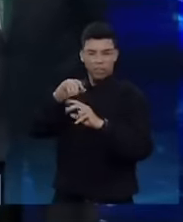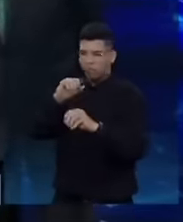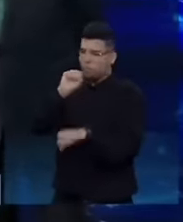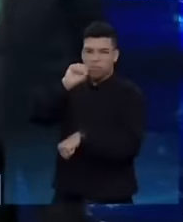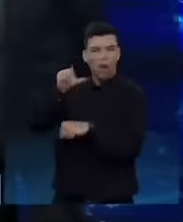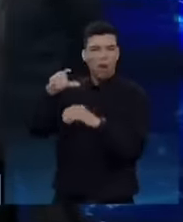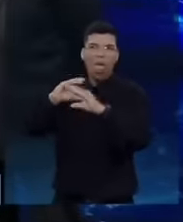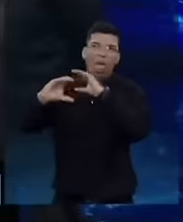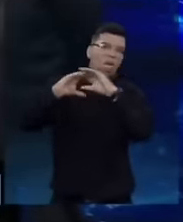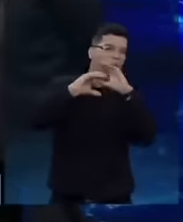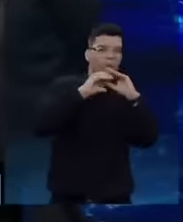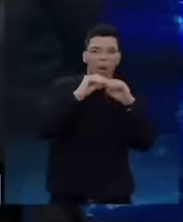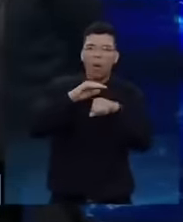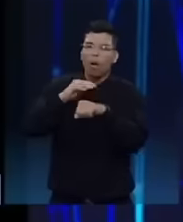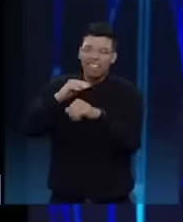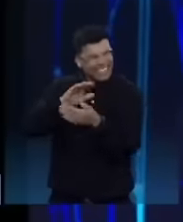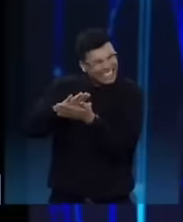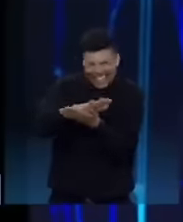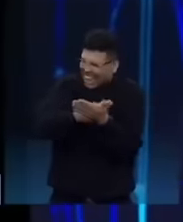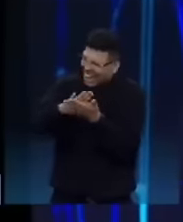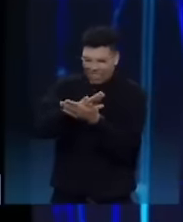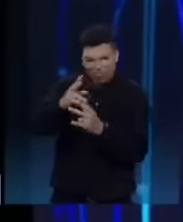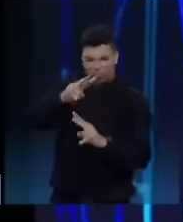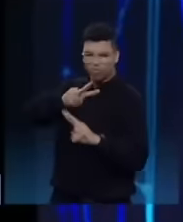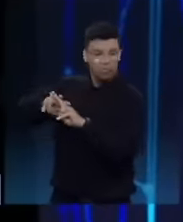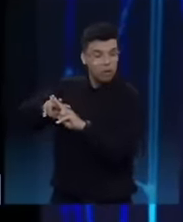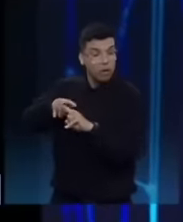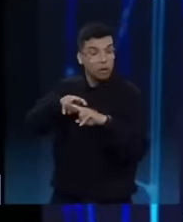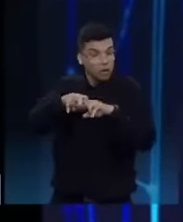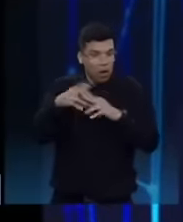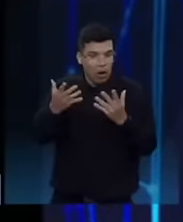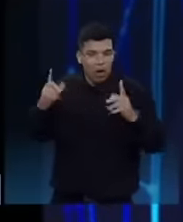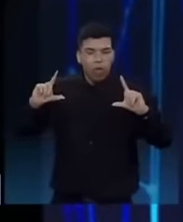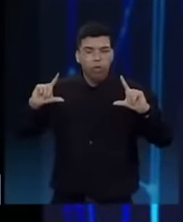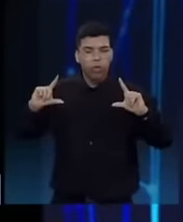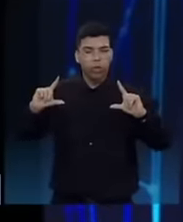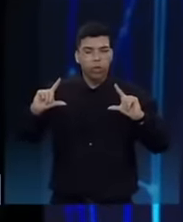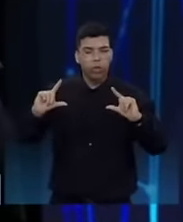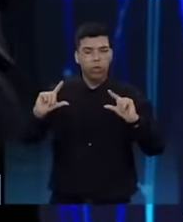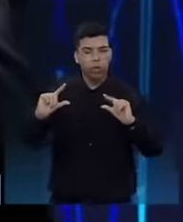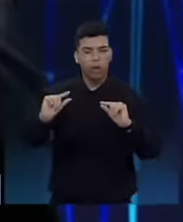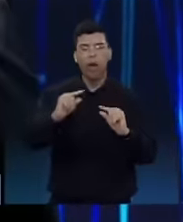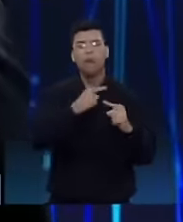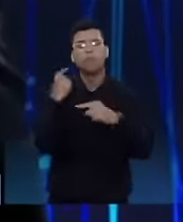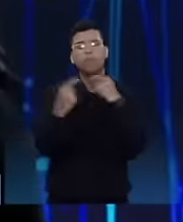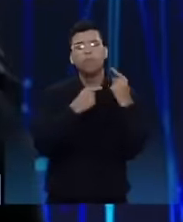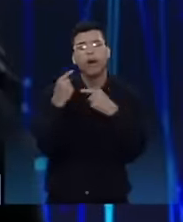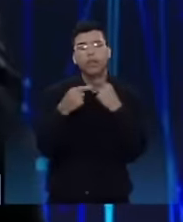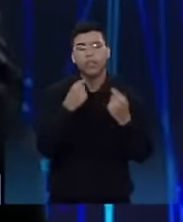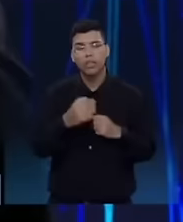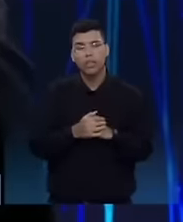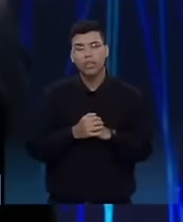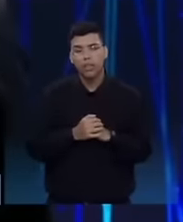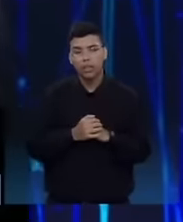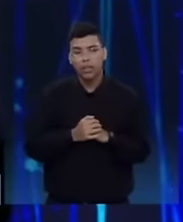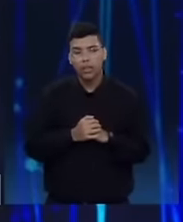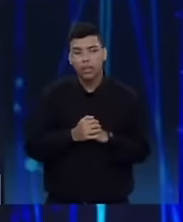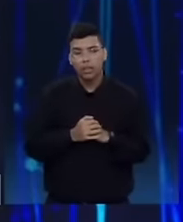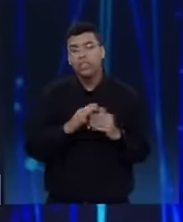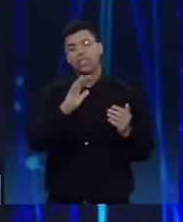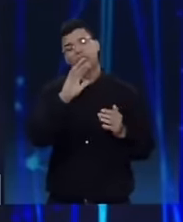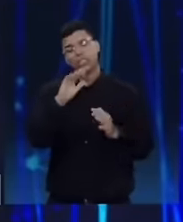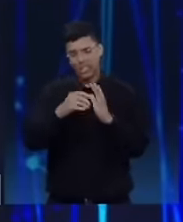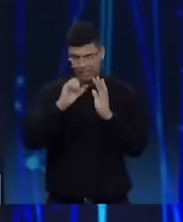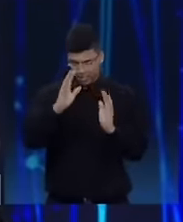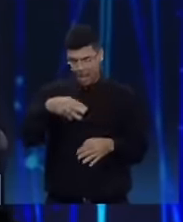rapidamente, começou a cair o número de mortes violentas em nosso país. Por que você não transferir o Marcona em 2006, já que tinha um pedido